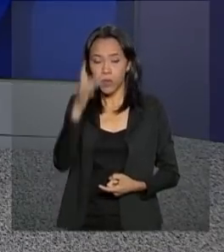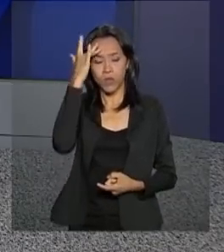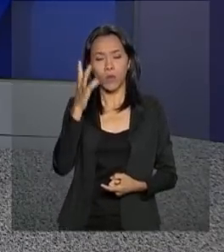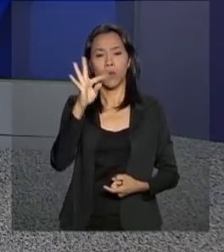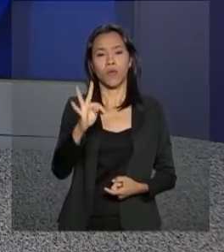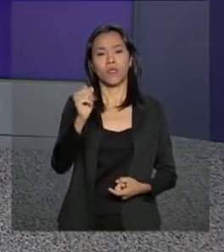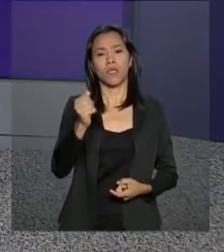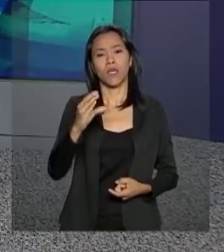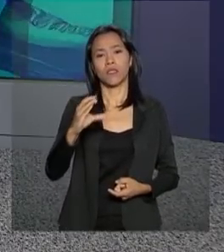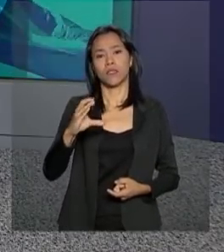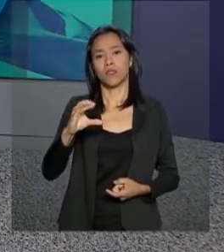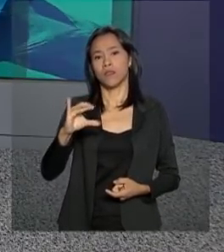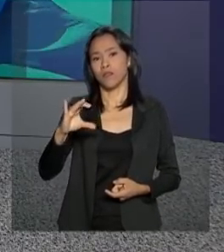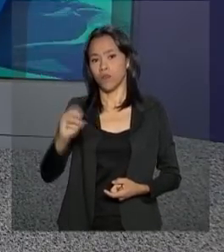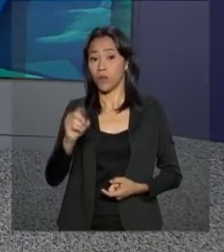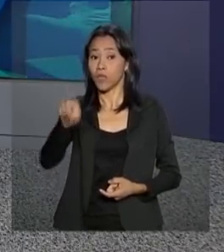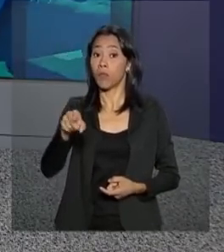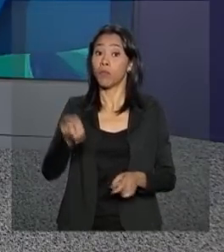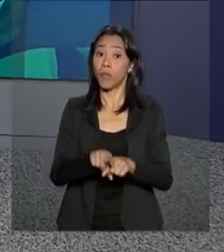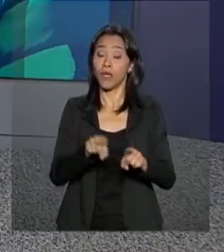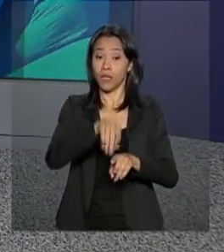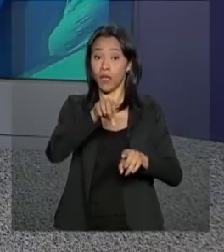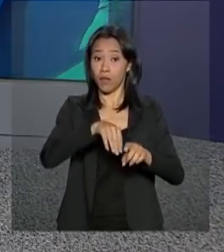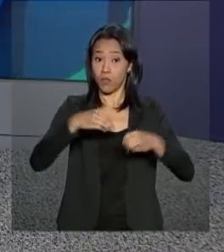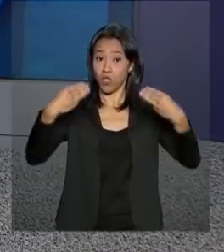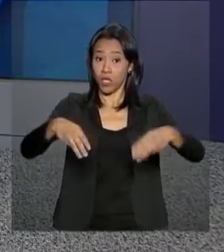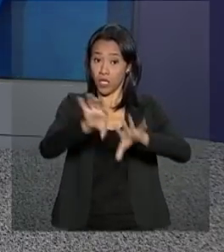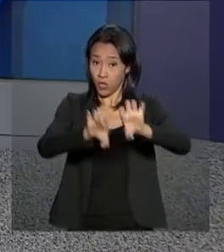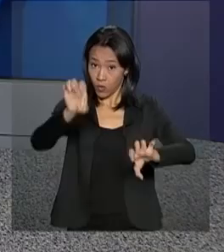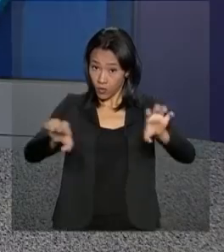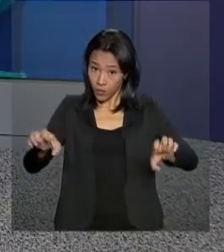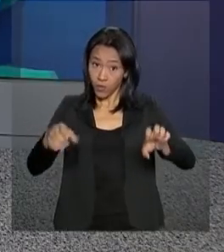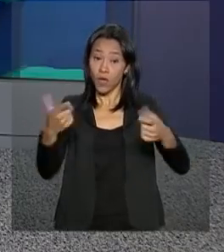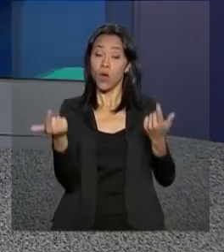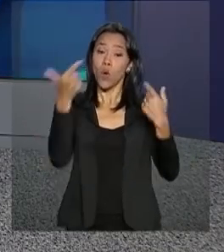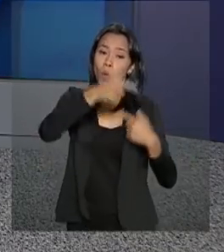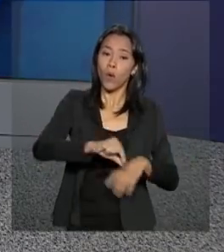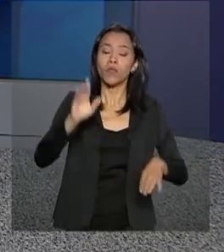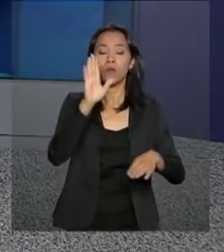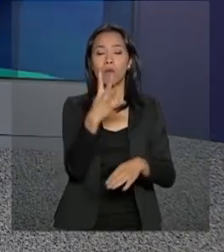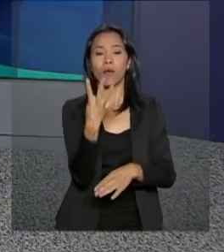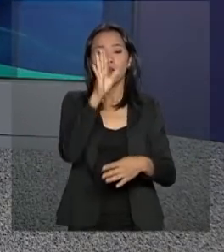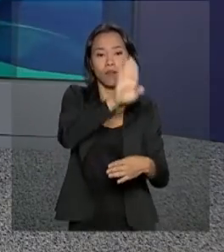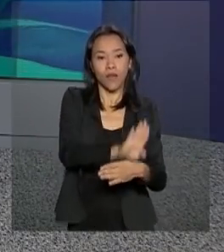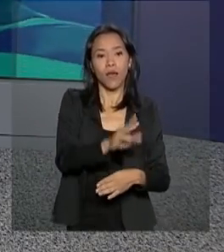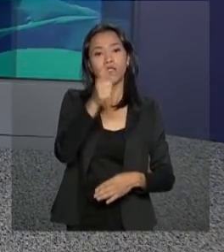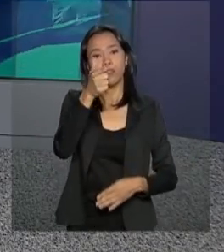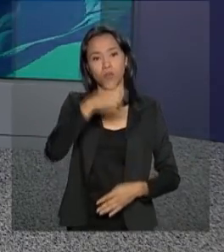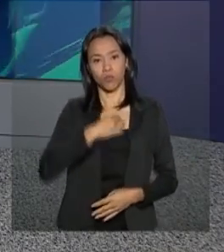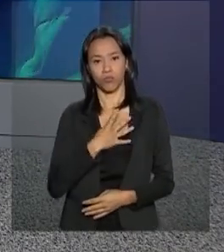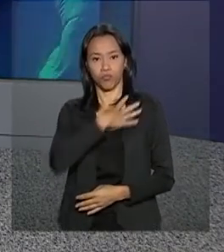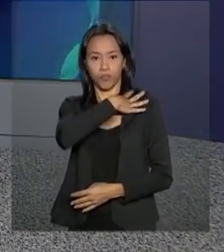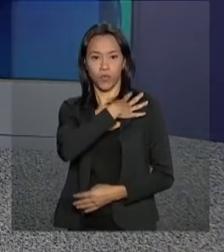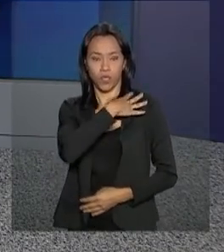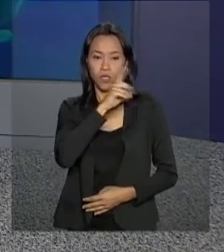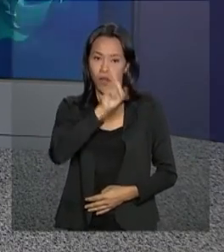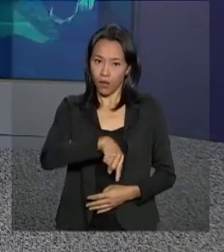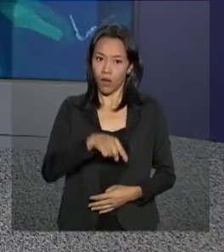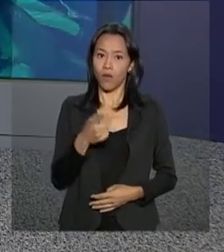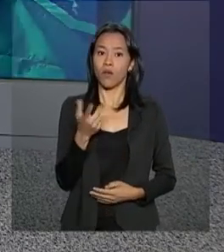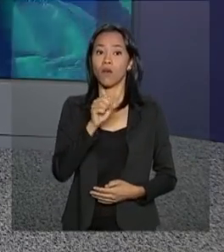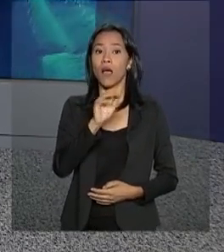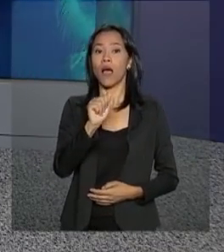o Ministério da Infraestrutura. A partir das quatro da tarde, o general Fernando Azevedo e Silva recebe o cargo de ministro da